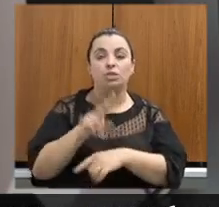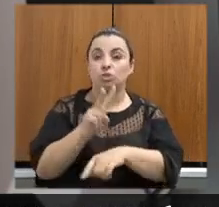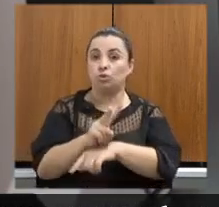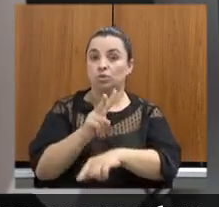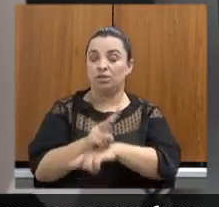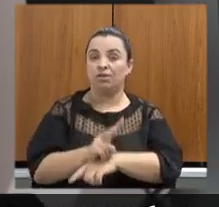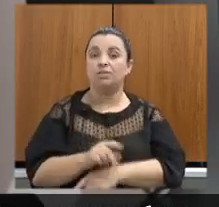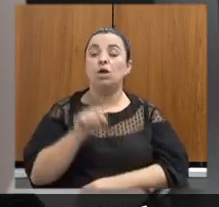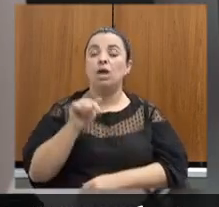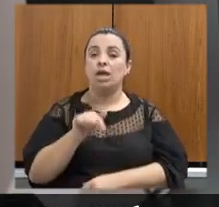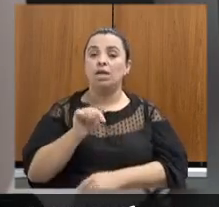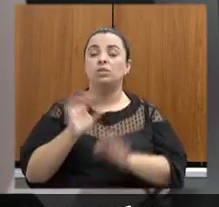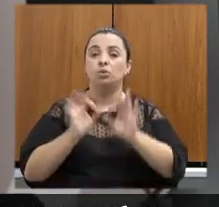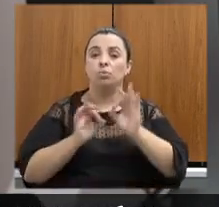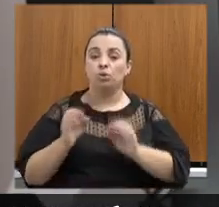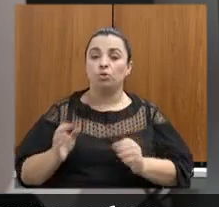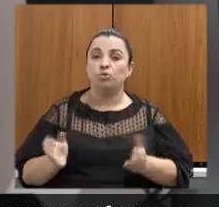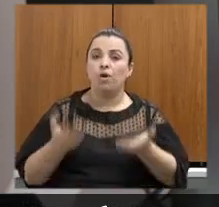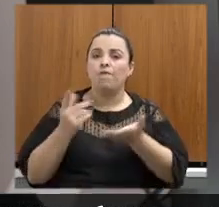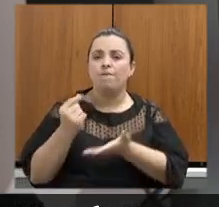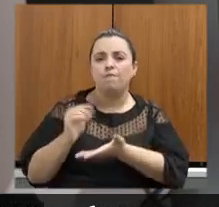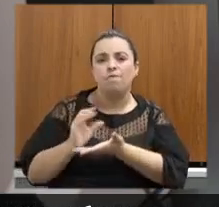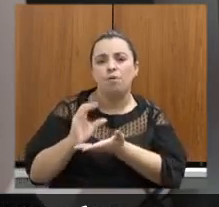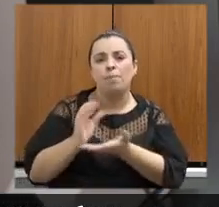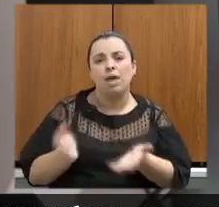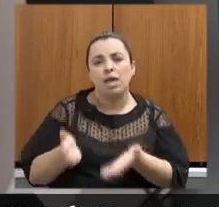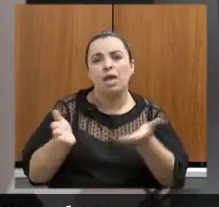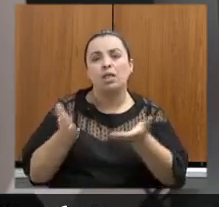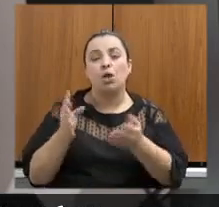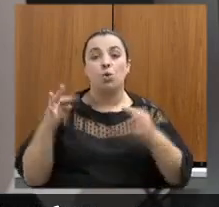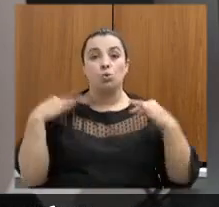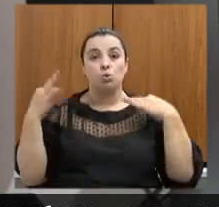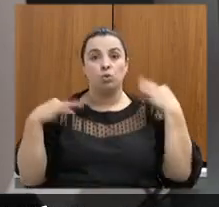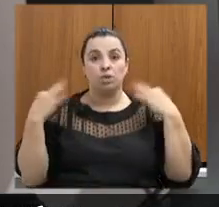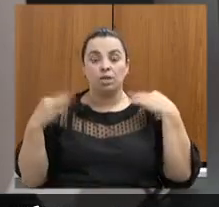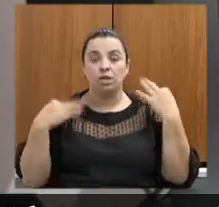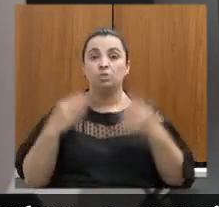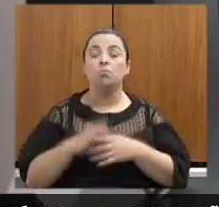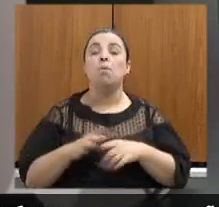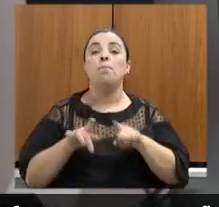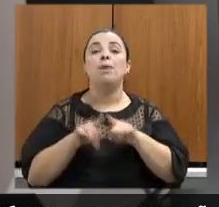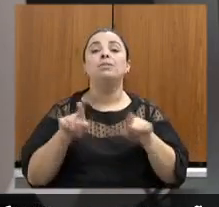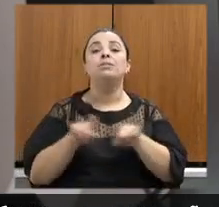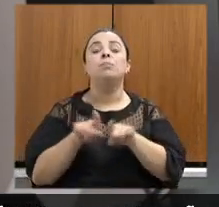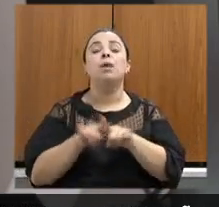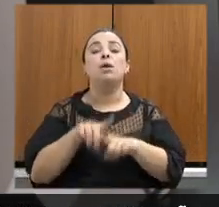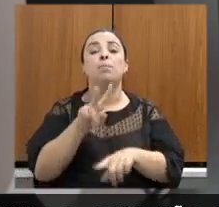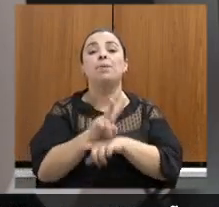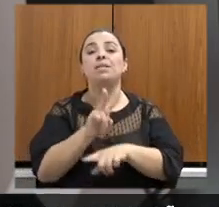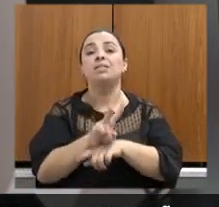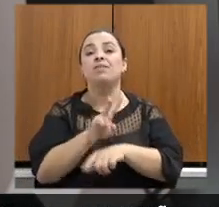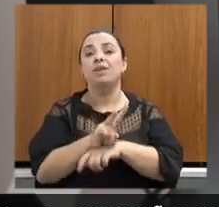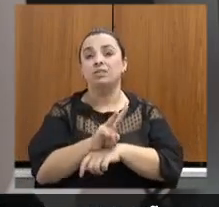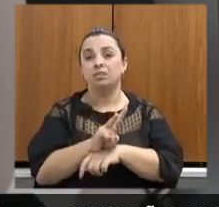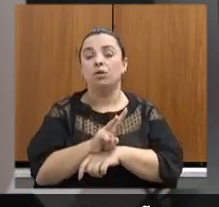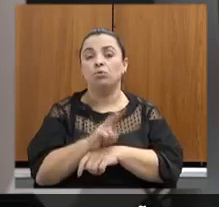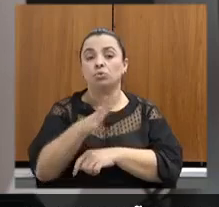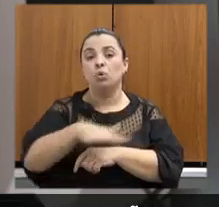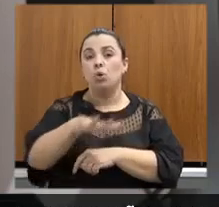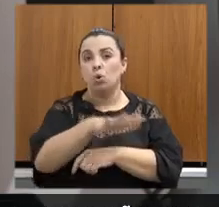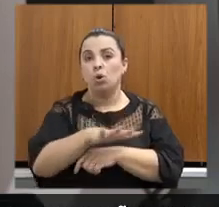programa de fomento ao turismo ecológico, mas também da visitação das nossas unidades de conservação, dando ao visitante